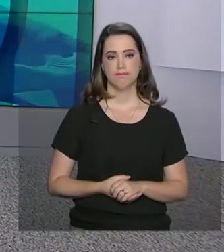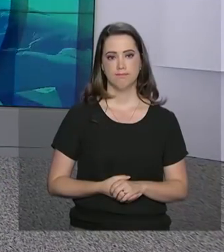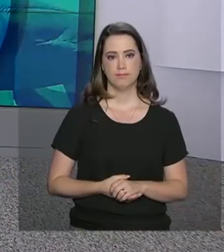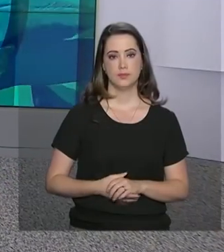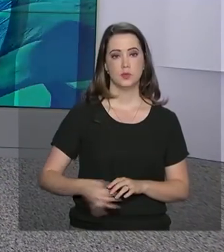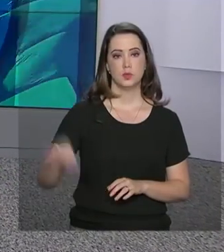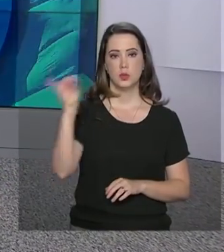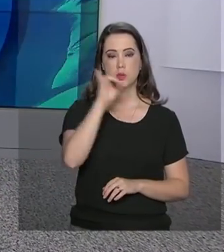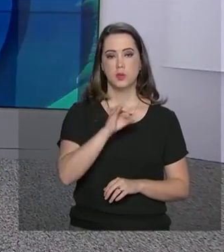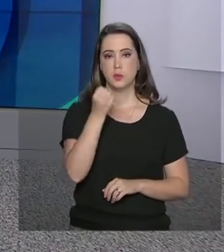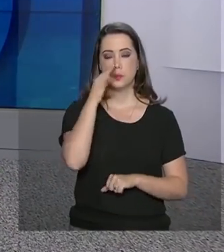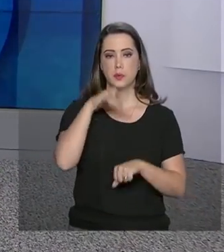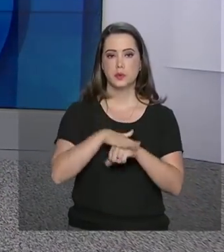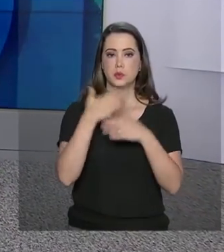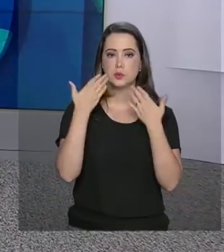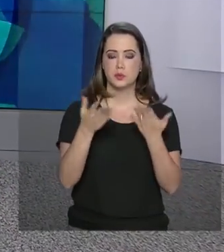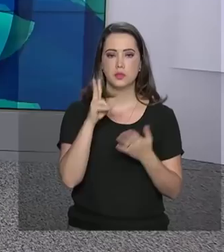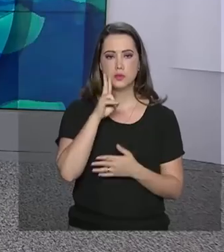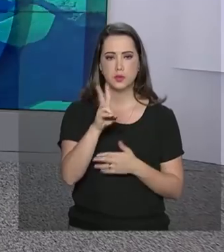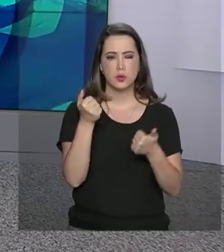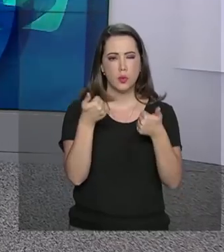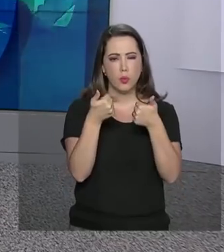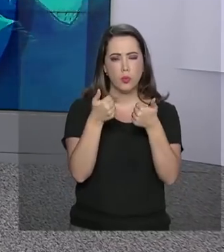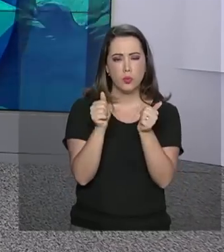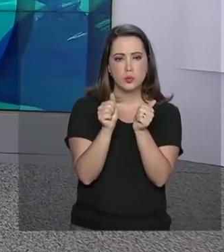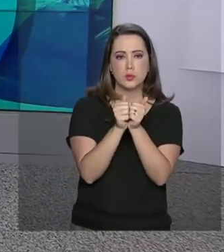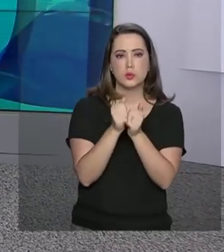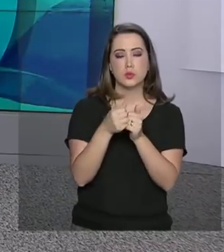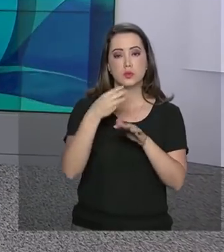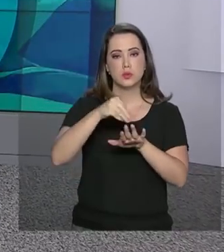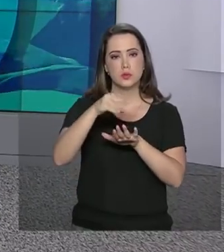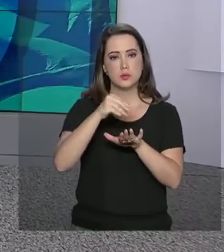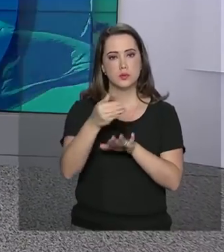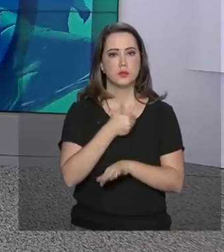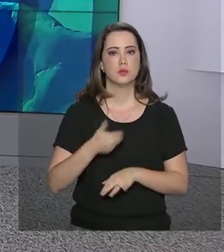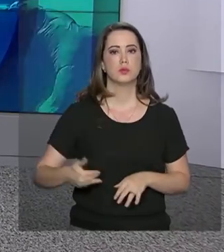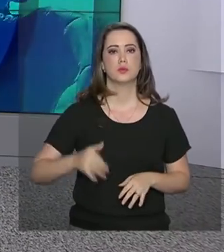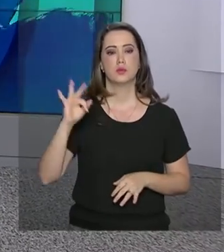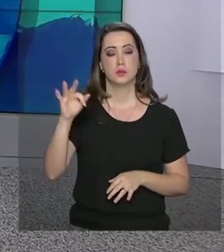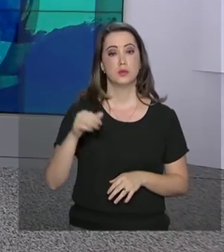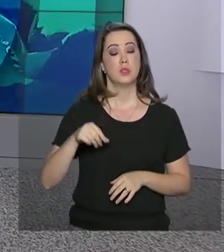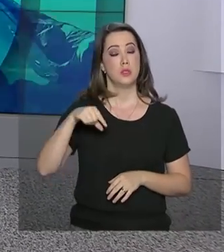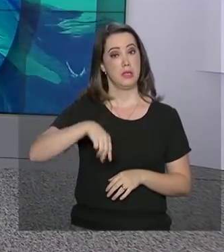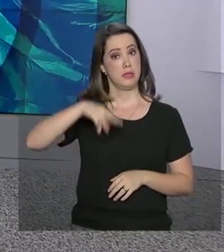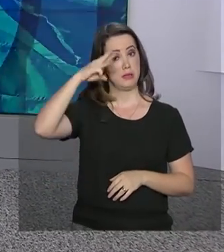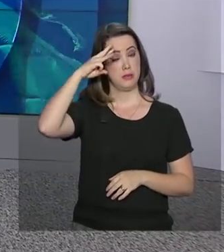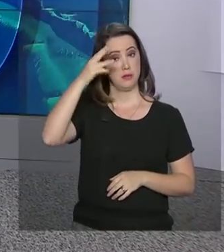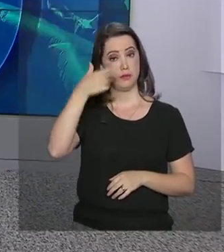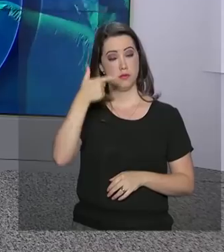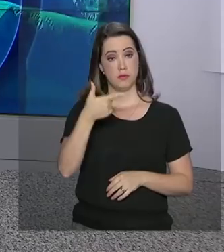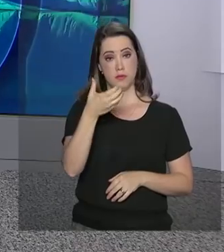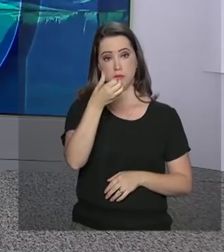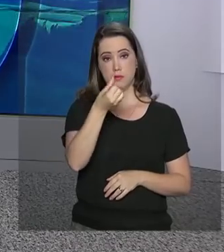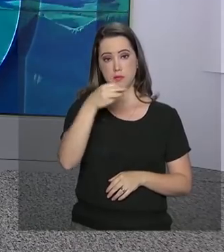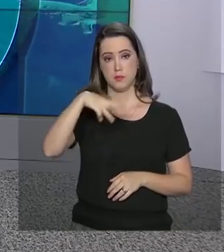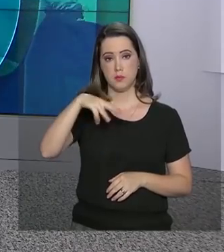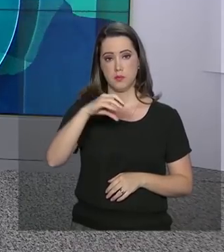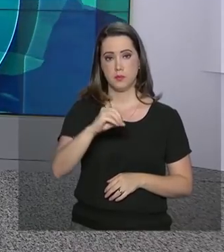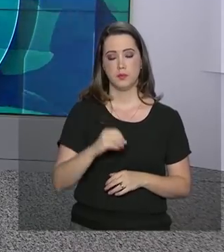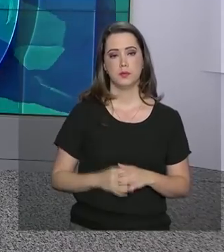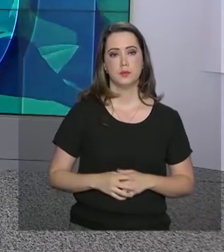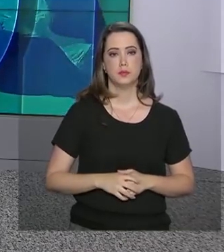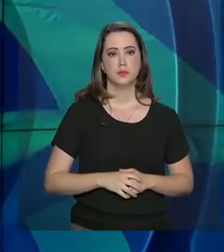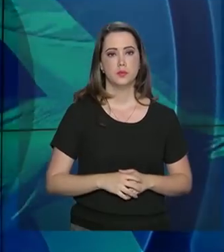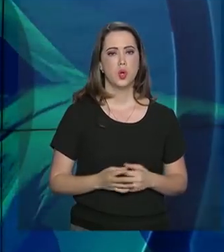Olá, boa noite para você. Acompanhe com a gente a partir de agora as notícias do governo federal desta terça-feira, 26 de